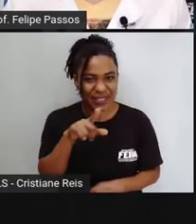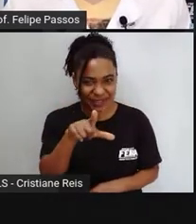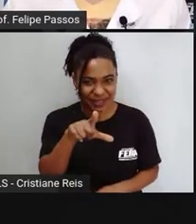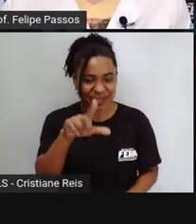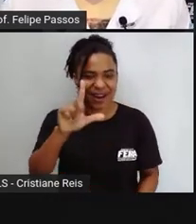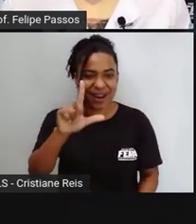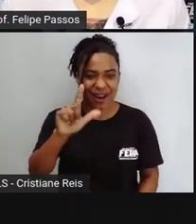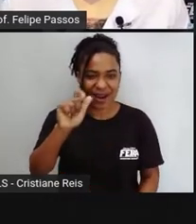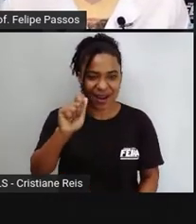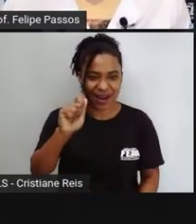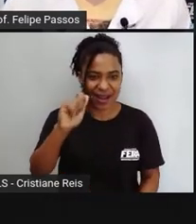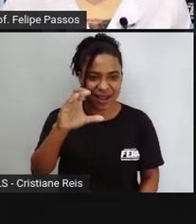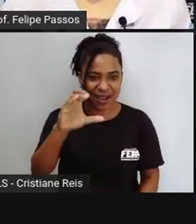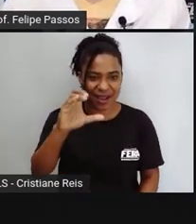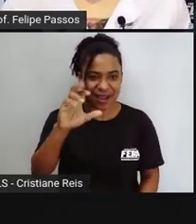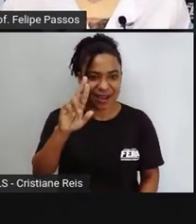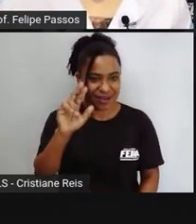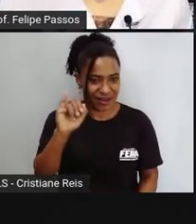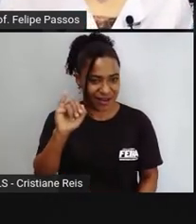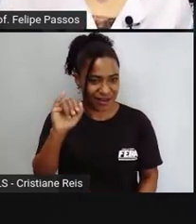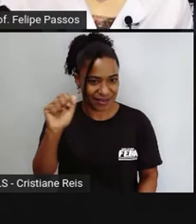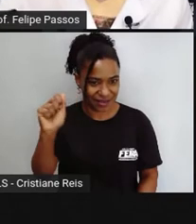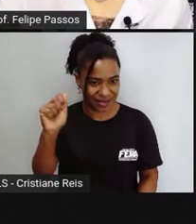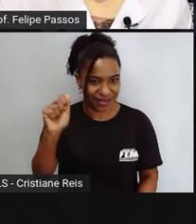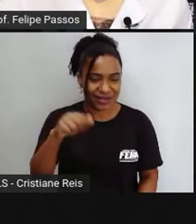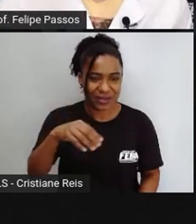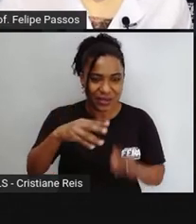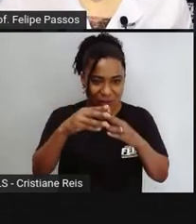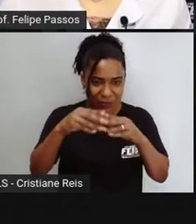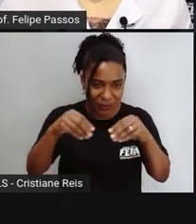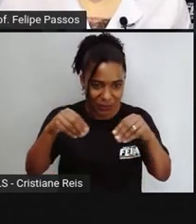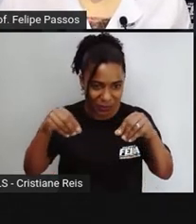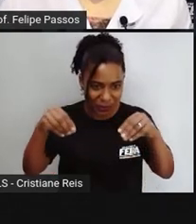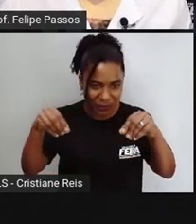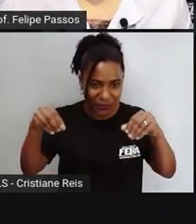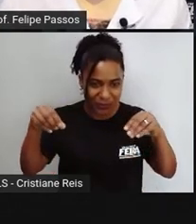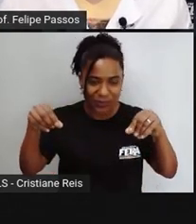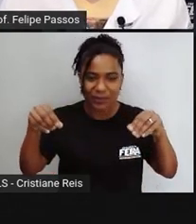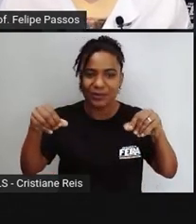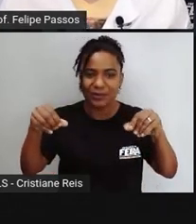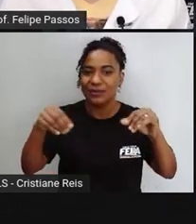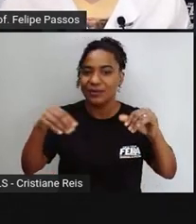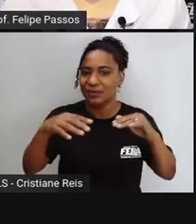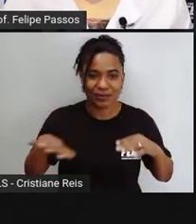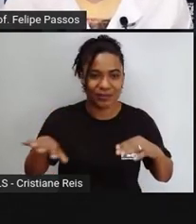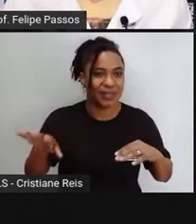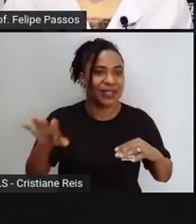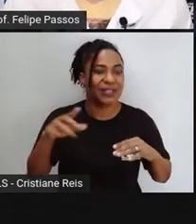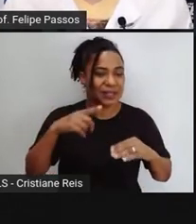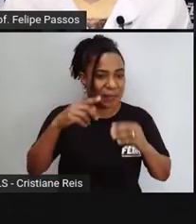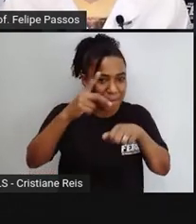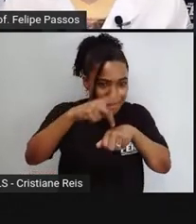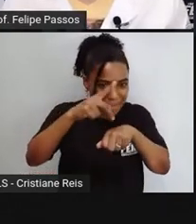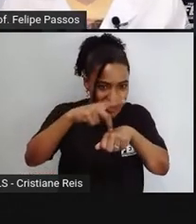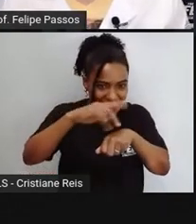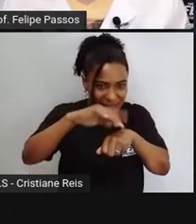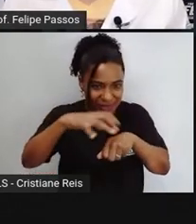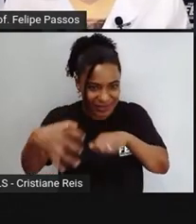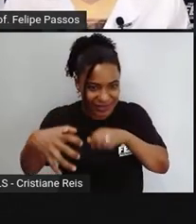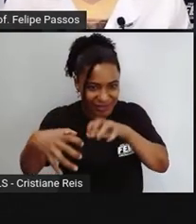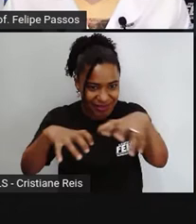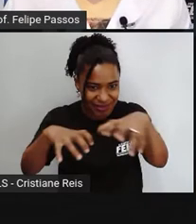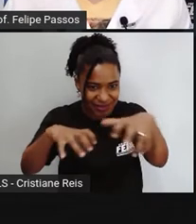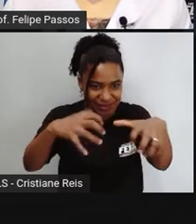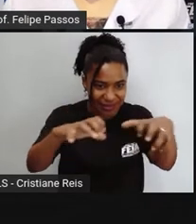bichinho que vive, assim, na terra, no folhiço de um quintal, embaixo de pedras. Algumas